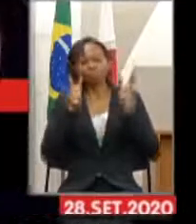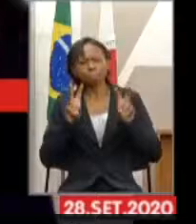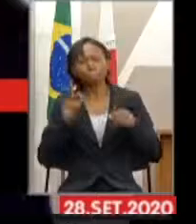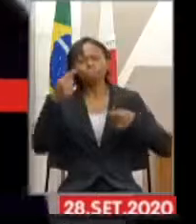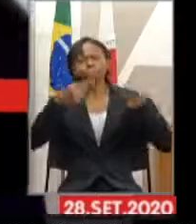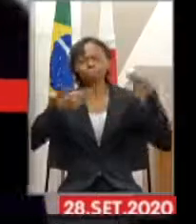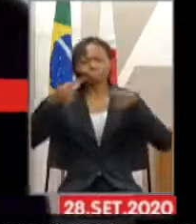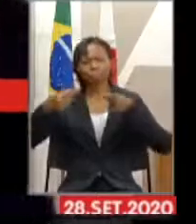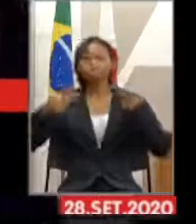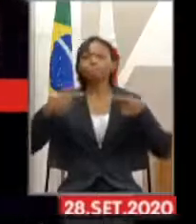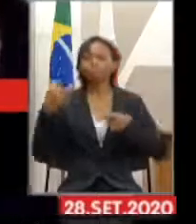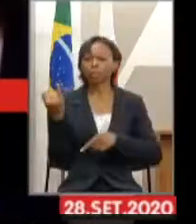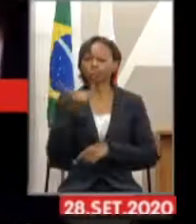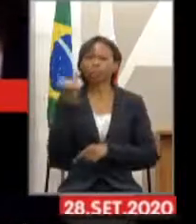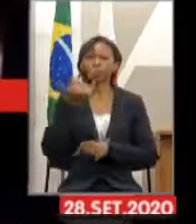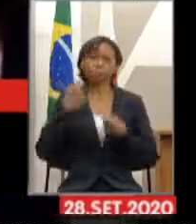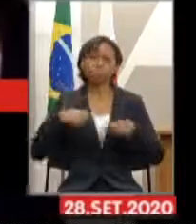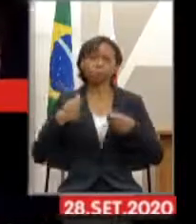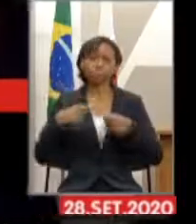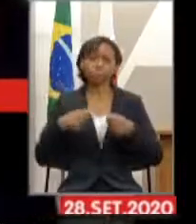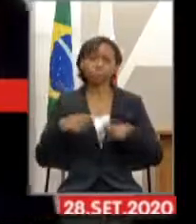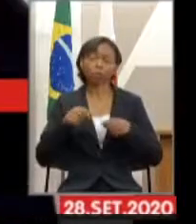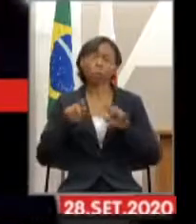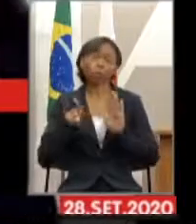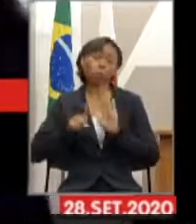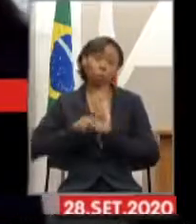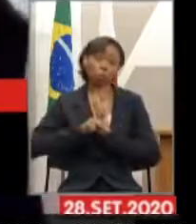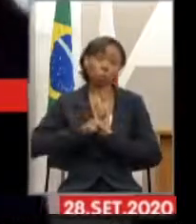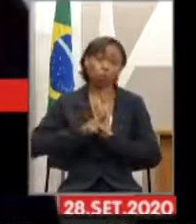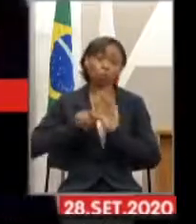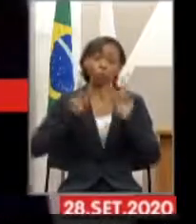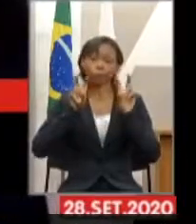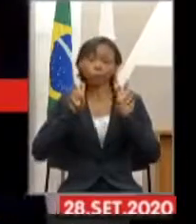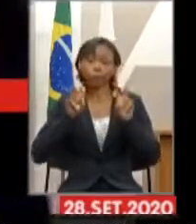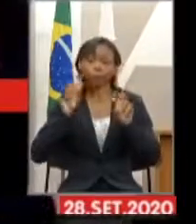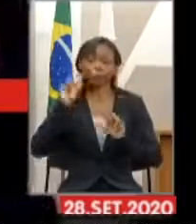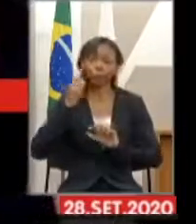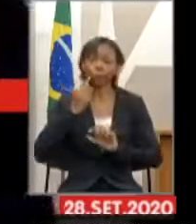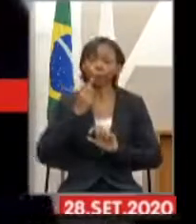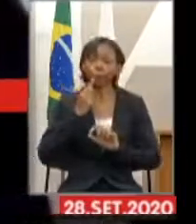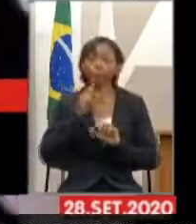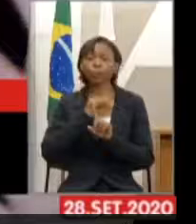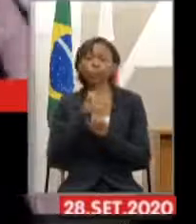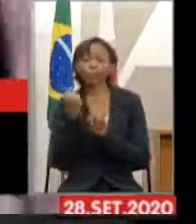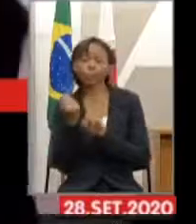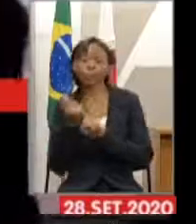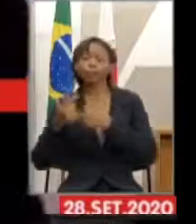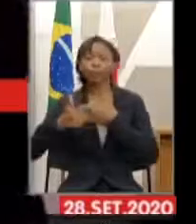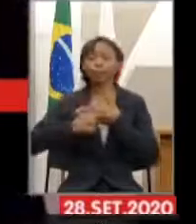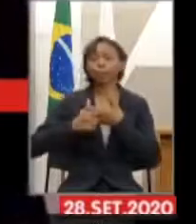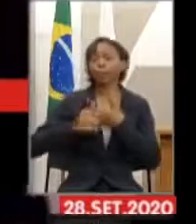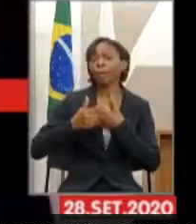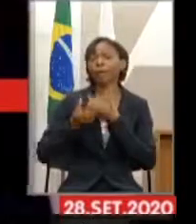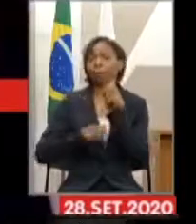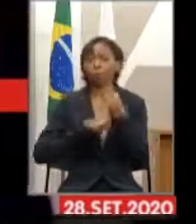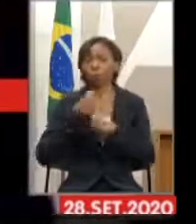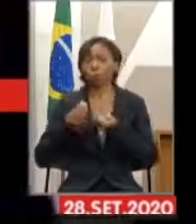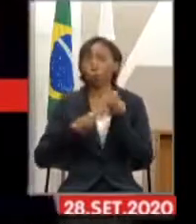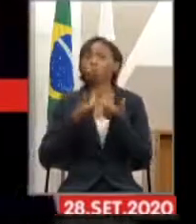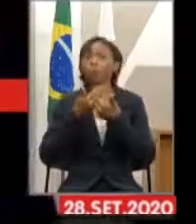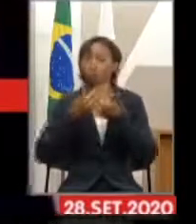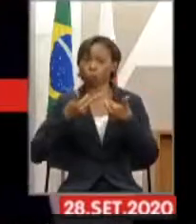necessárias que permeiam a causa surda, o seu papel na sociedade, os paradigmas que ainda precisam ser quebrados,